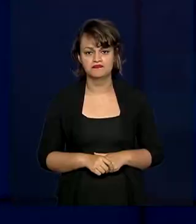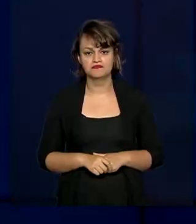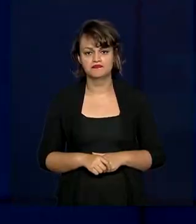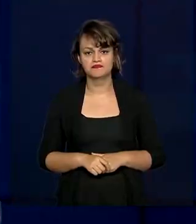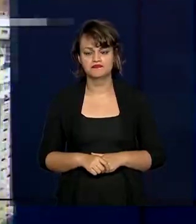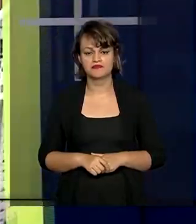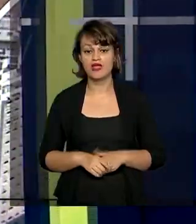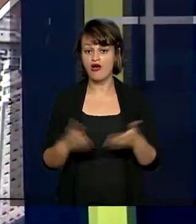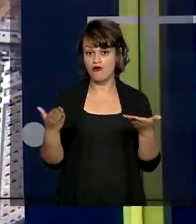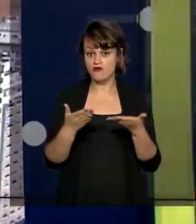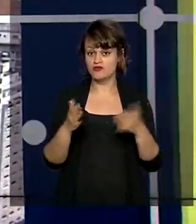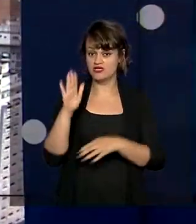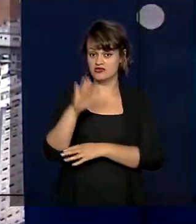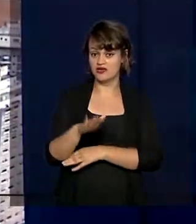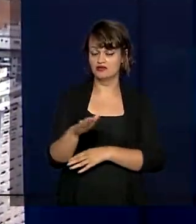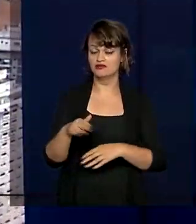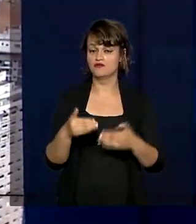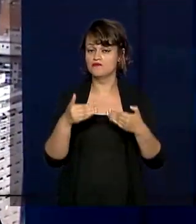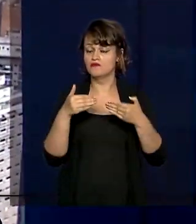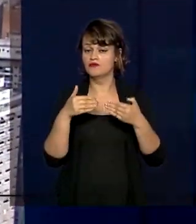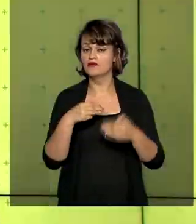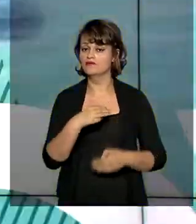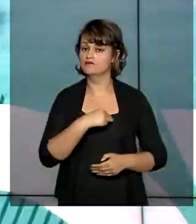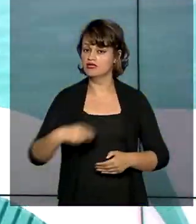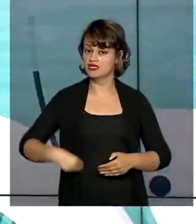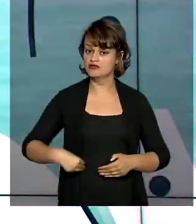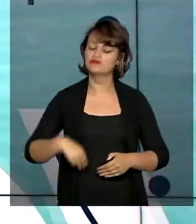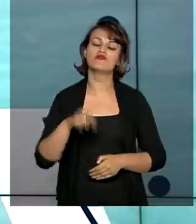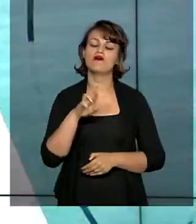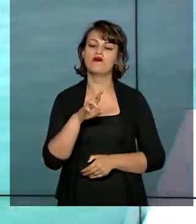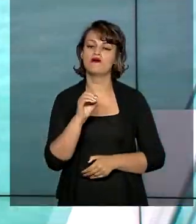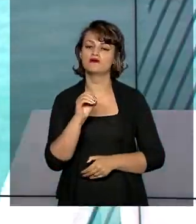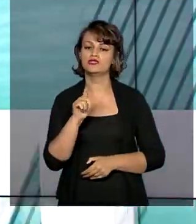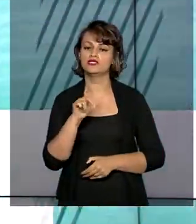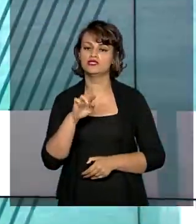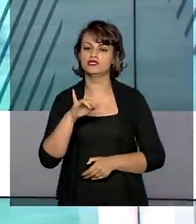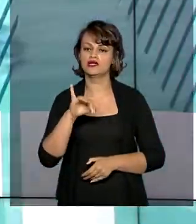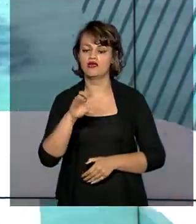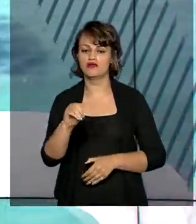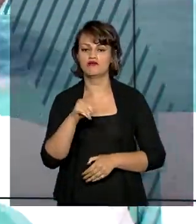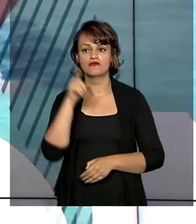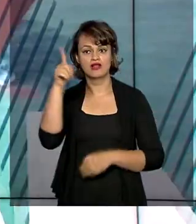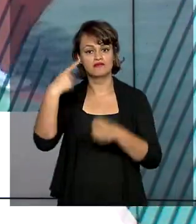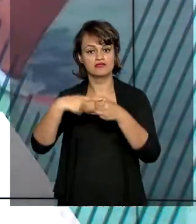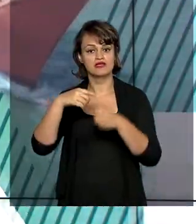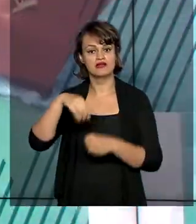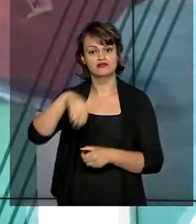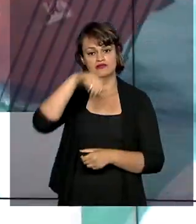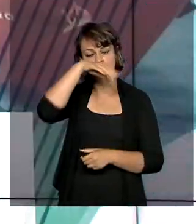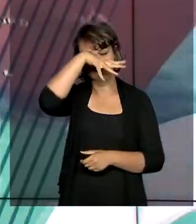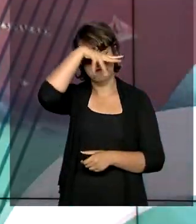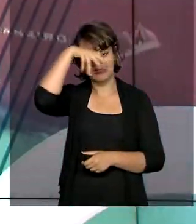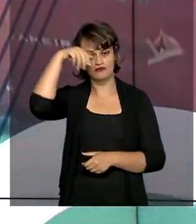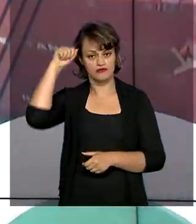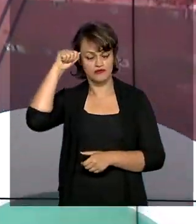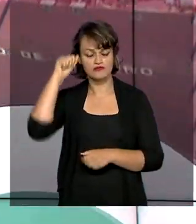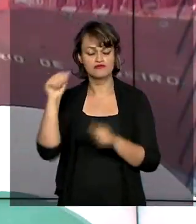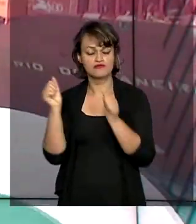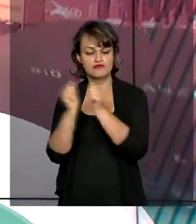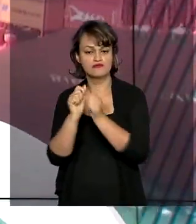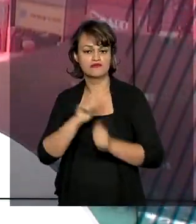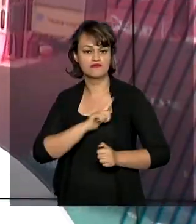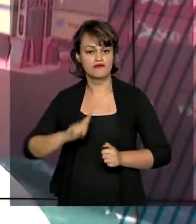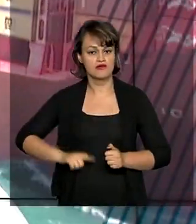Agora à tarde, o ministro do Desenvolvimento Regional, Rogério Marinho, cumpre a agenda em Mato Grosso, onde se reúne com o governador,